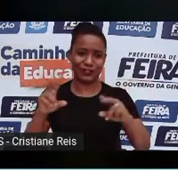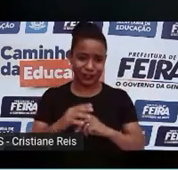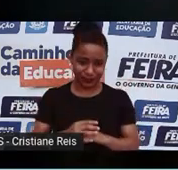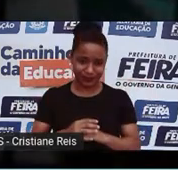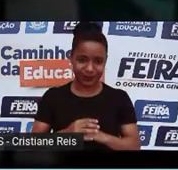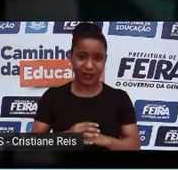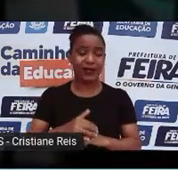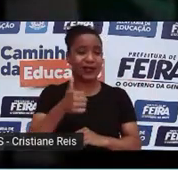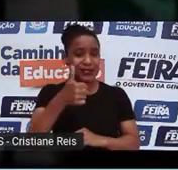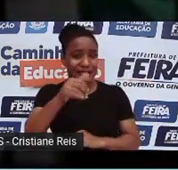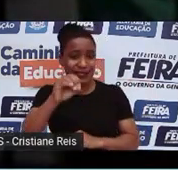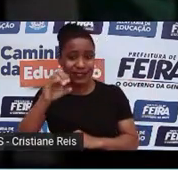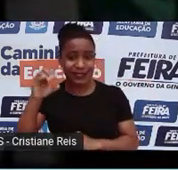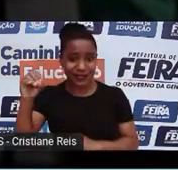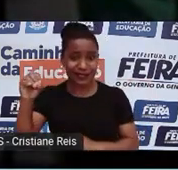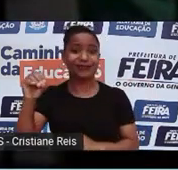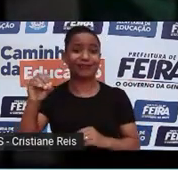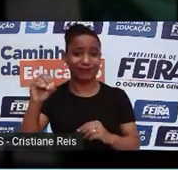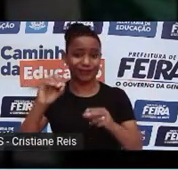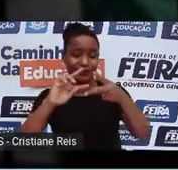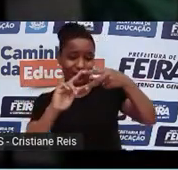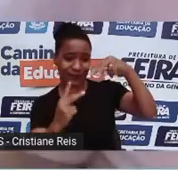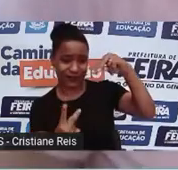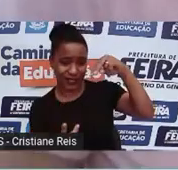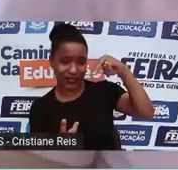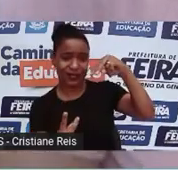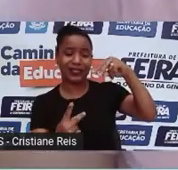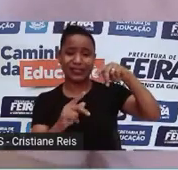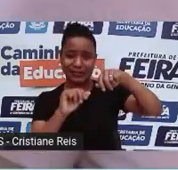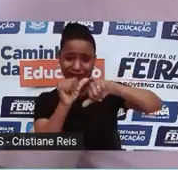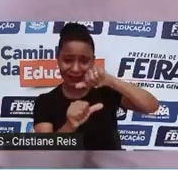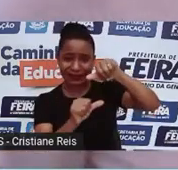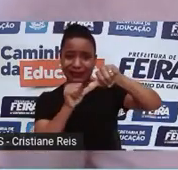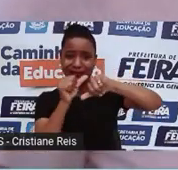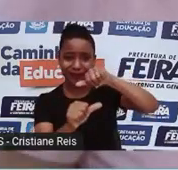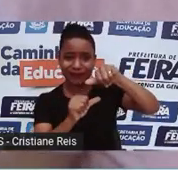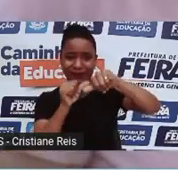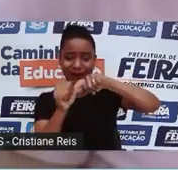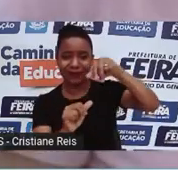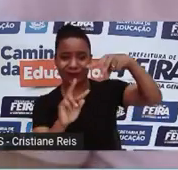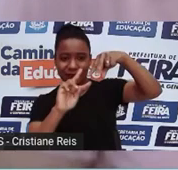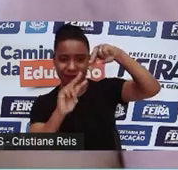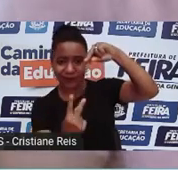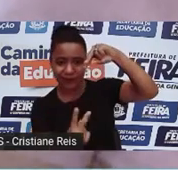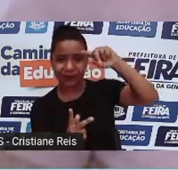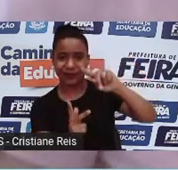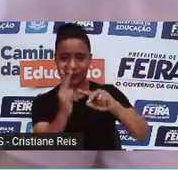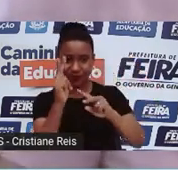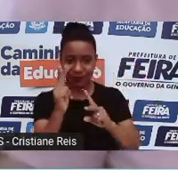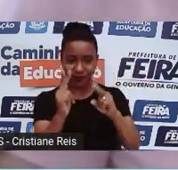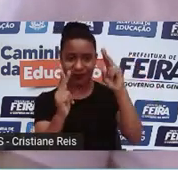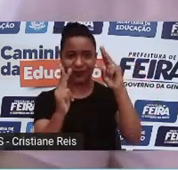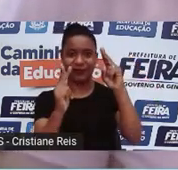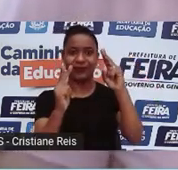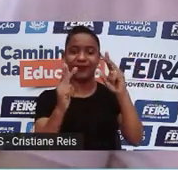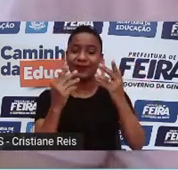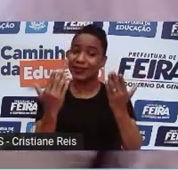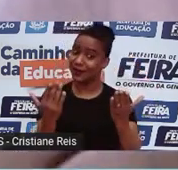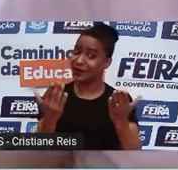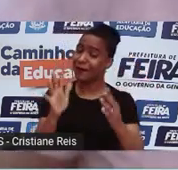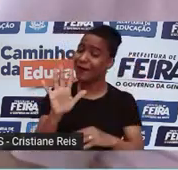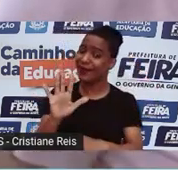impactar a resistência ao frio em particular. Se tudo que cientistas planejaram der certo, exatamente como eles querem,